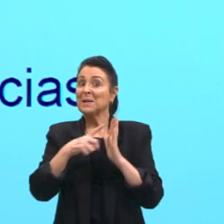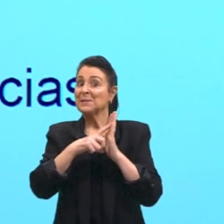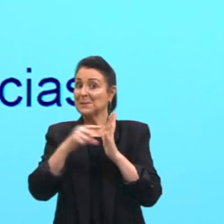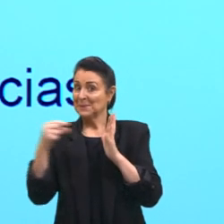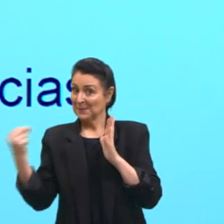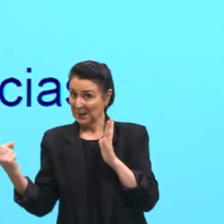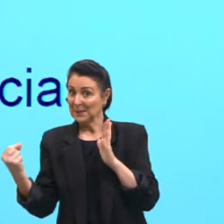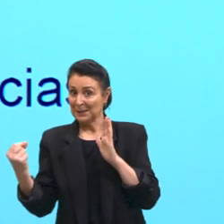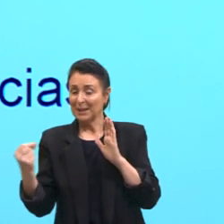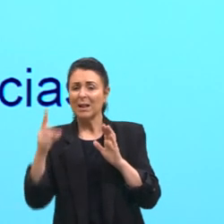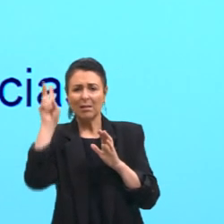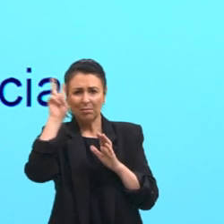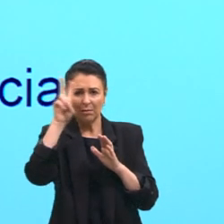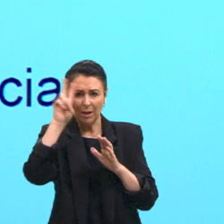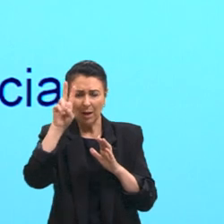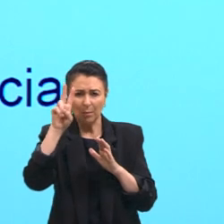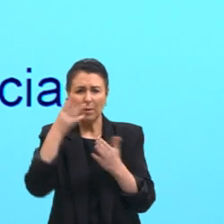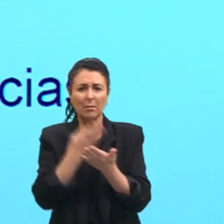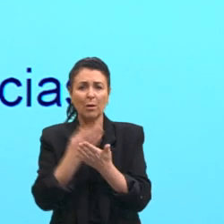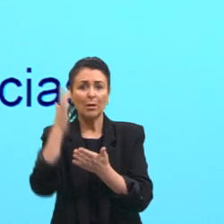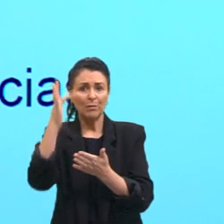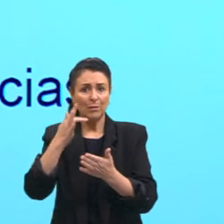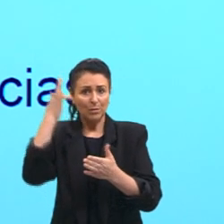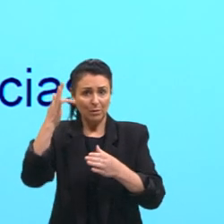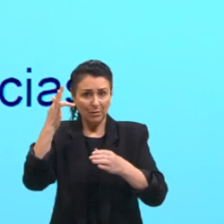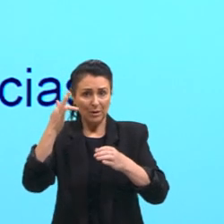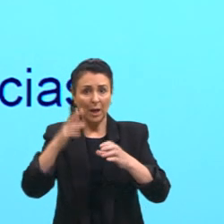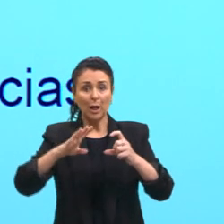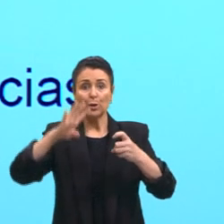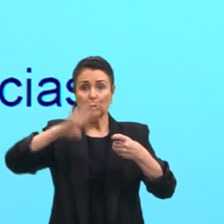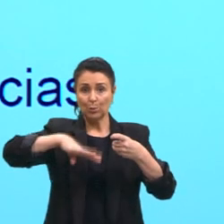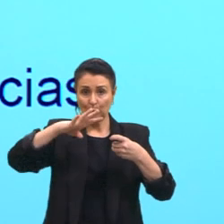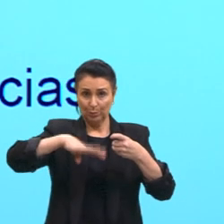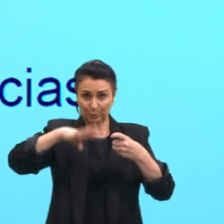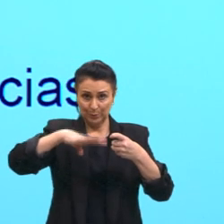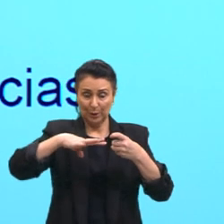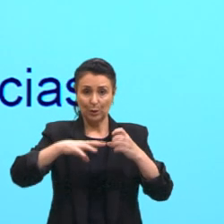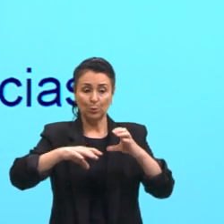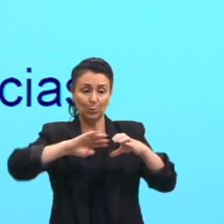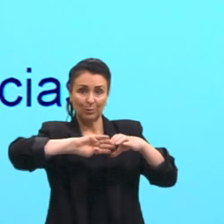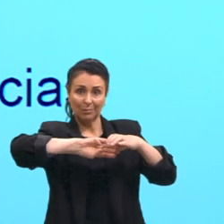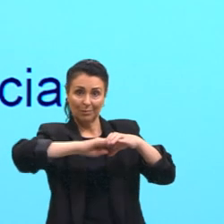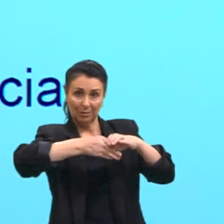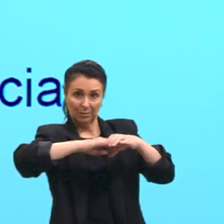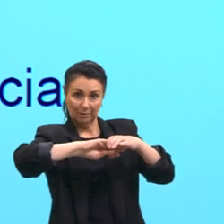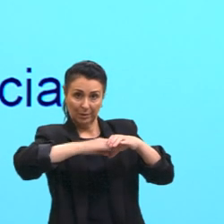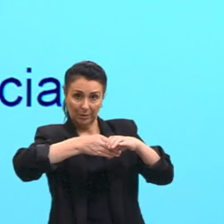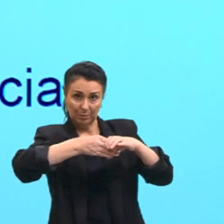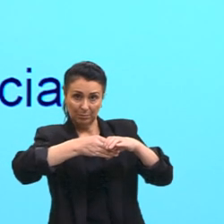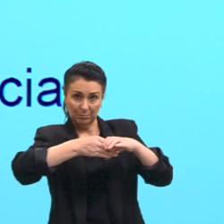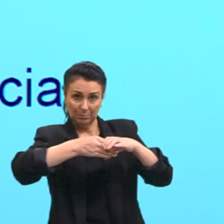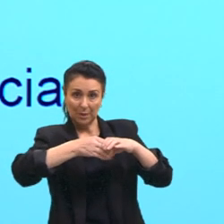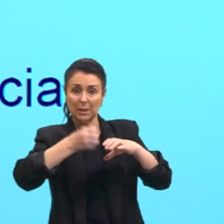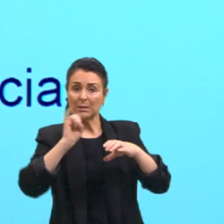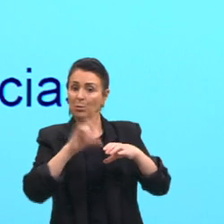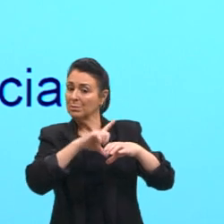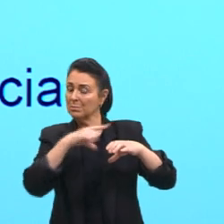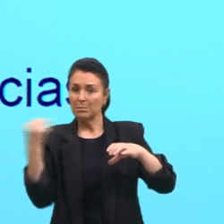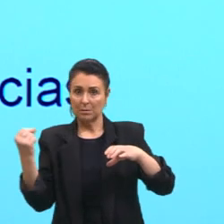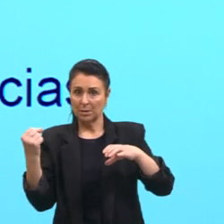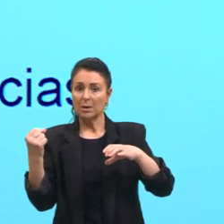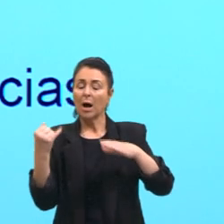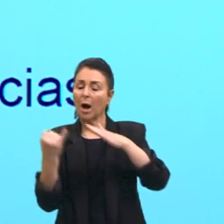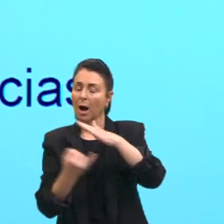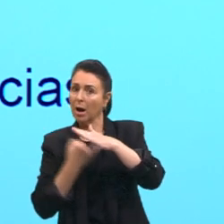questionarmos, irmos além das aparências, nós poderemos ser controlados por algumas instituições